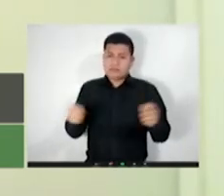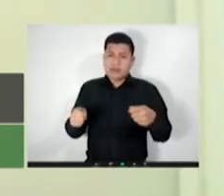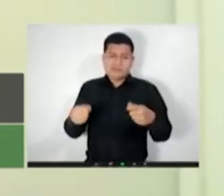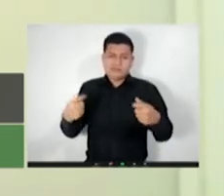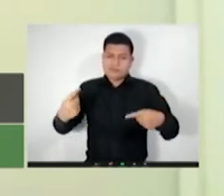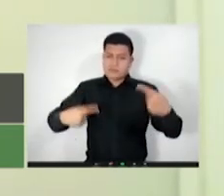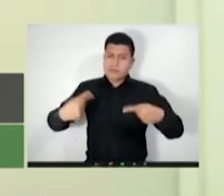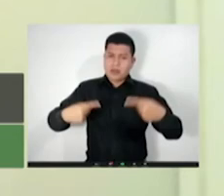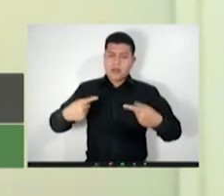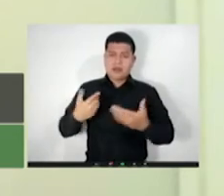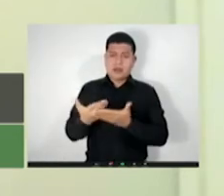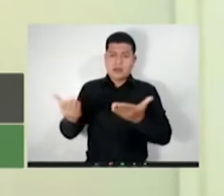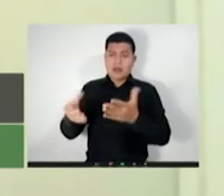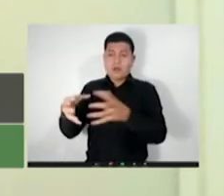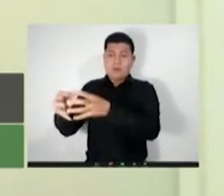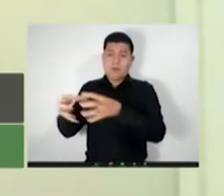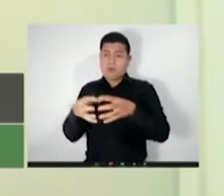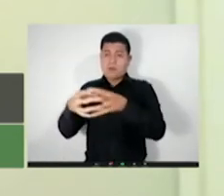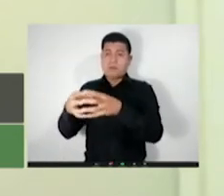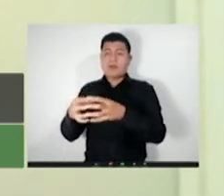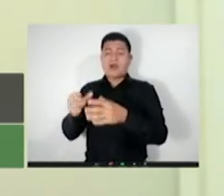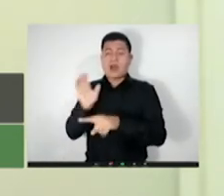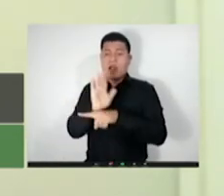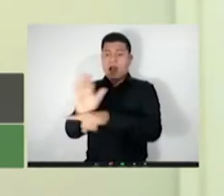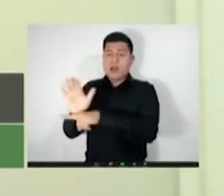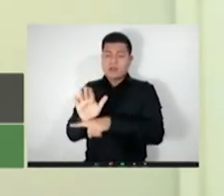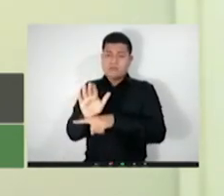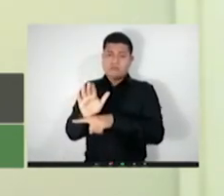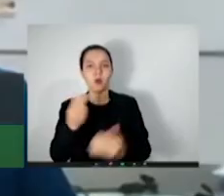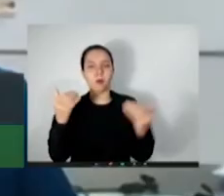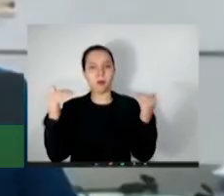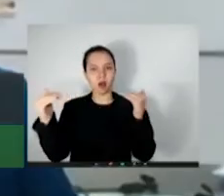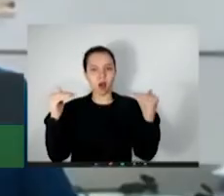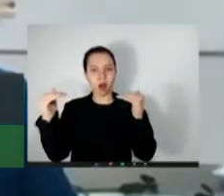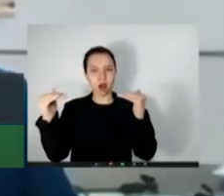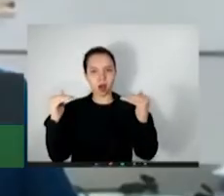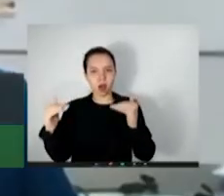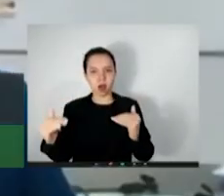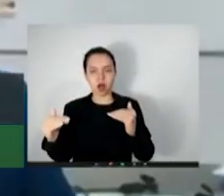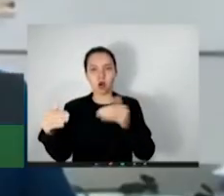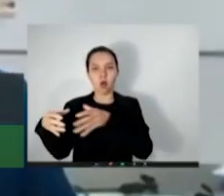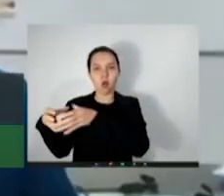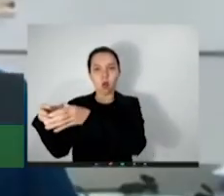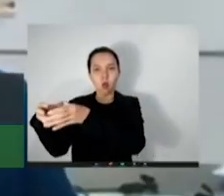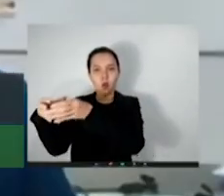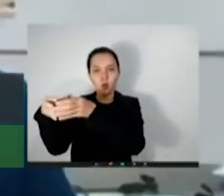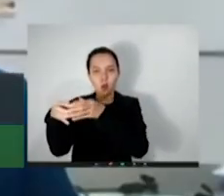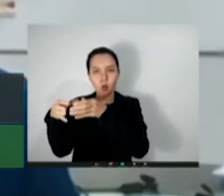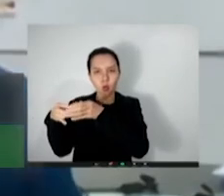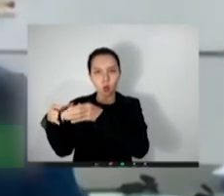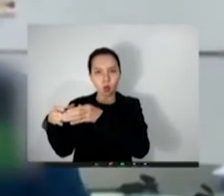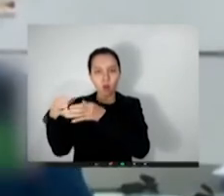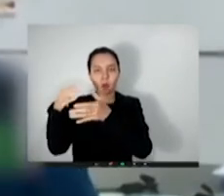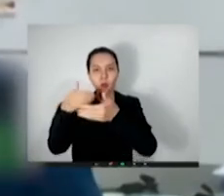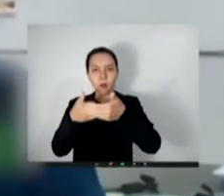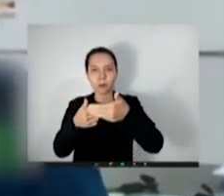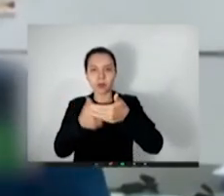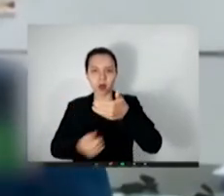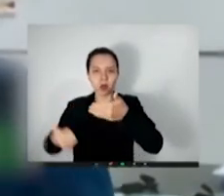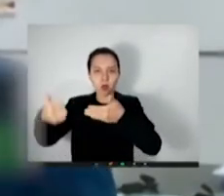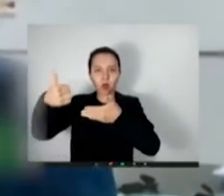e de que forma vai se dar a reserva dessas vacinas. Não foi possível fazer anteriormente porque não existia